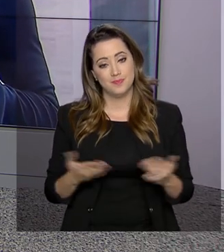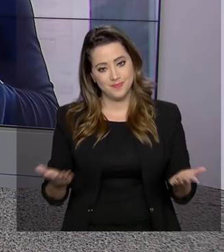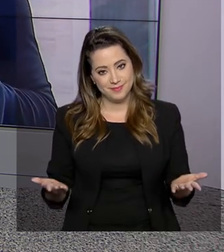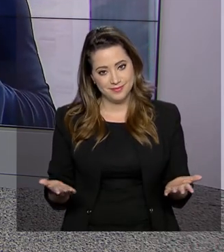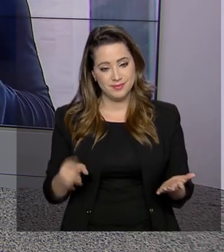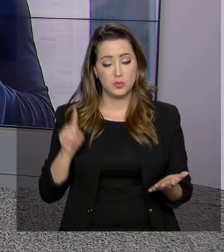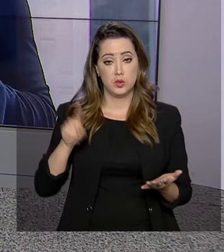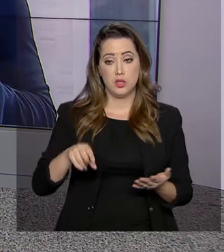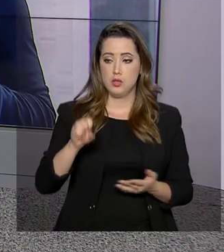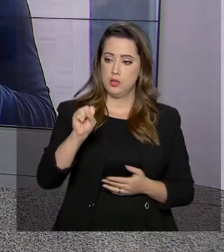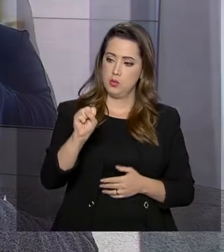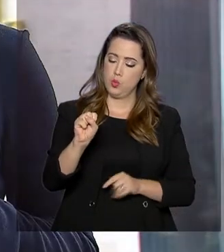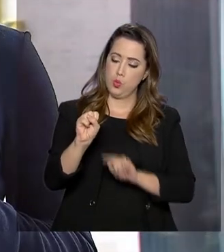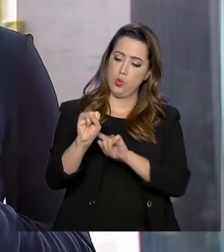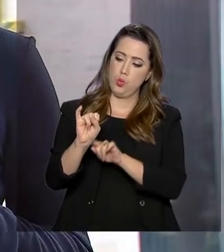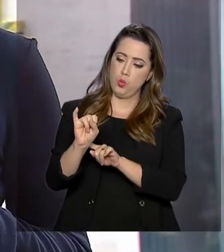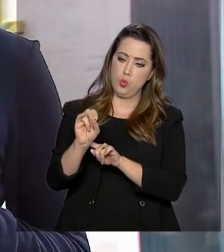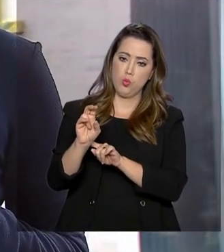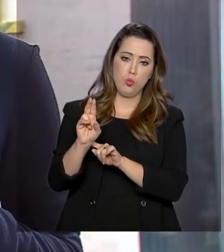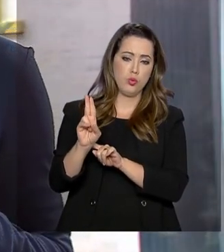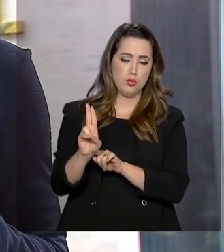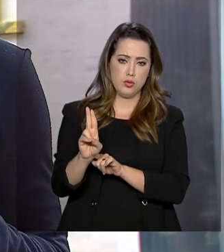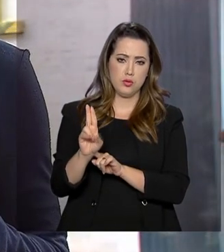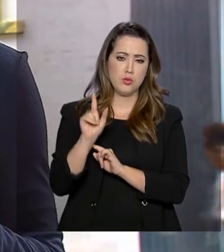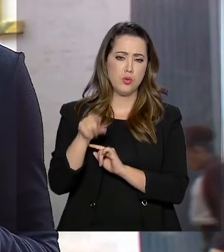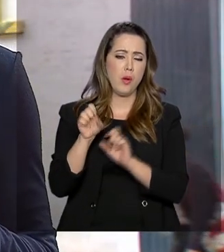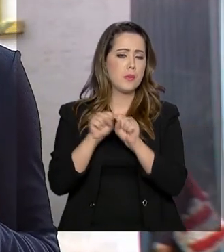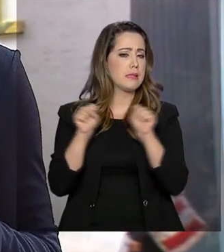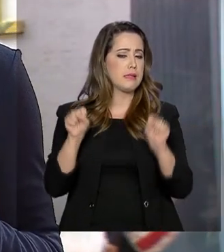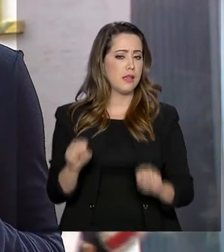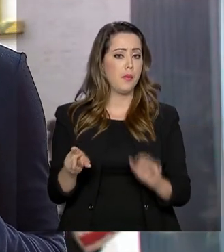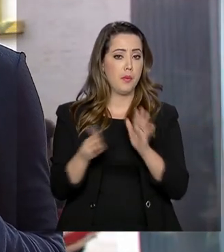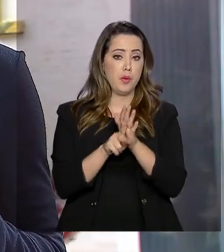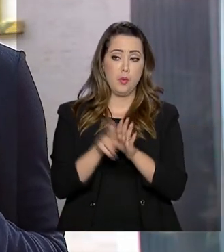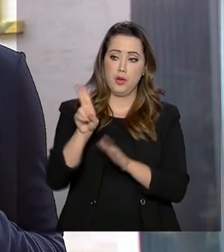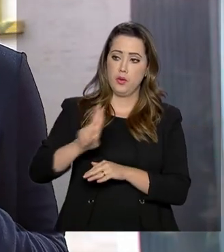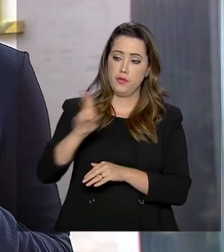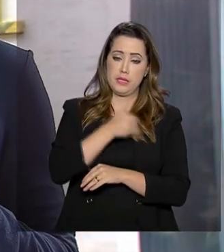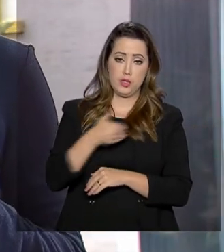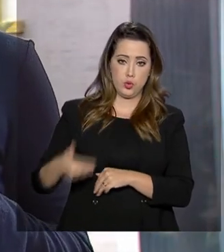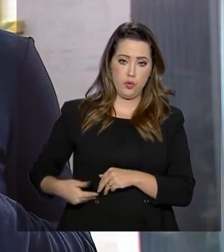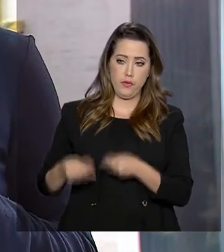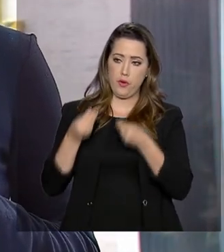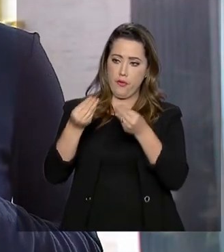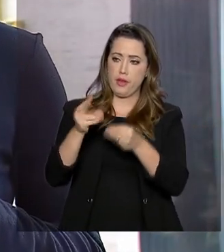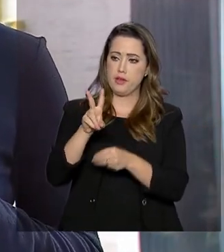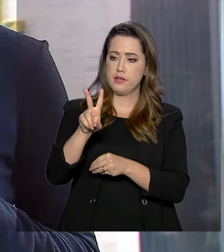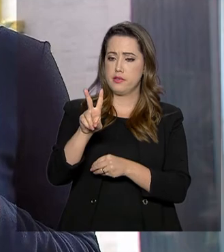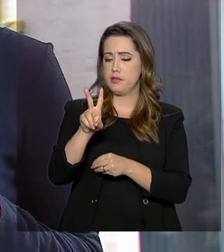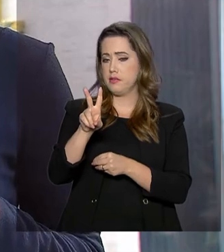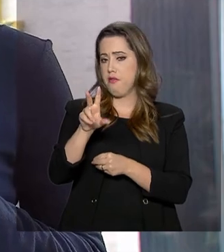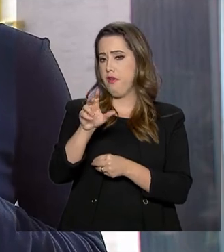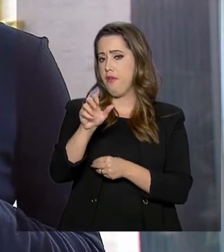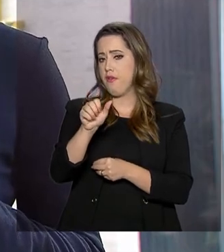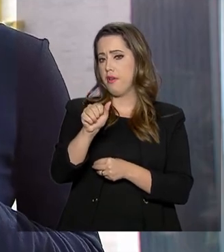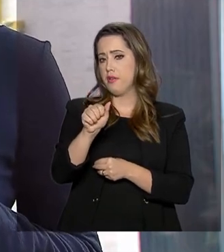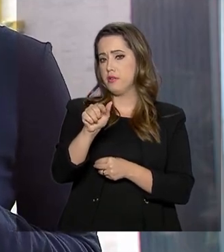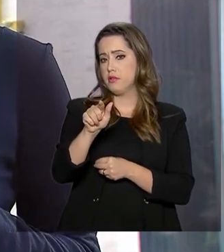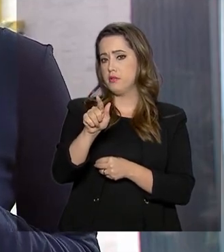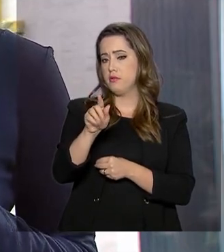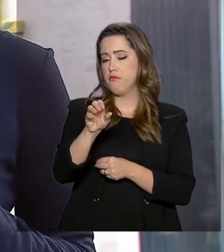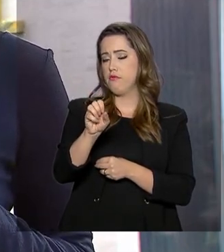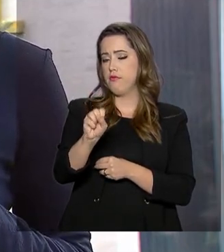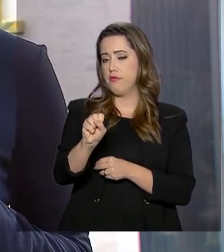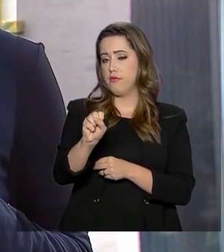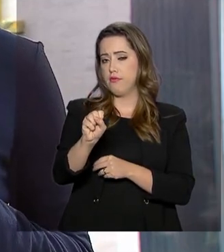Então, Roberto, o SISU é um sistema em que as instituições públicas oferecem vagas aos estudantes que se submeteram, que fizeram o Enem,